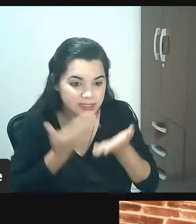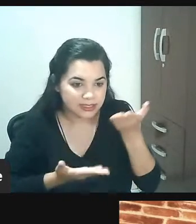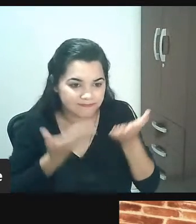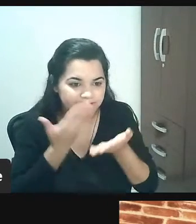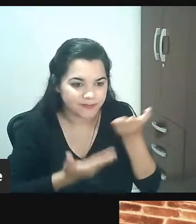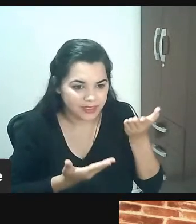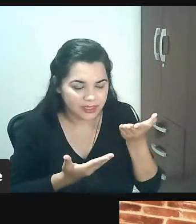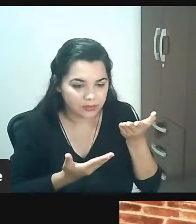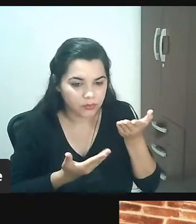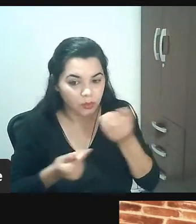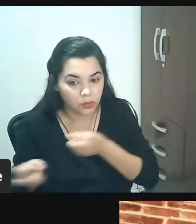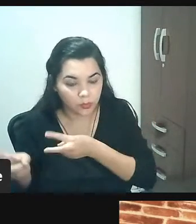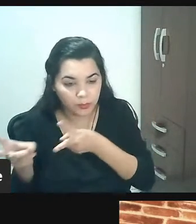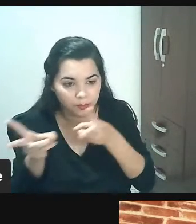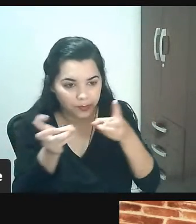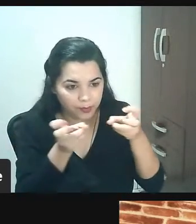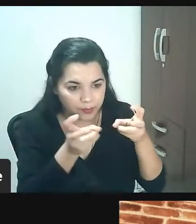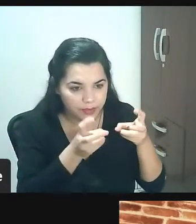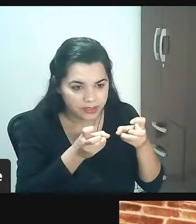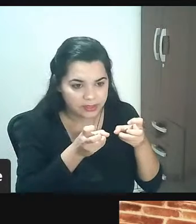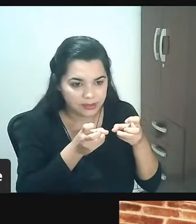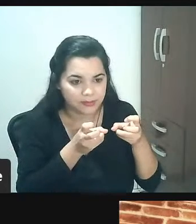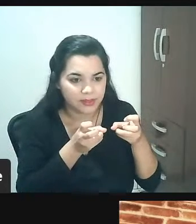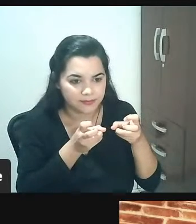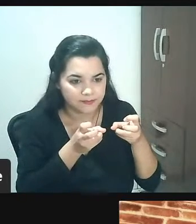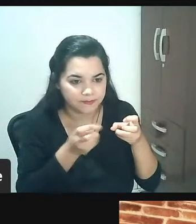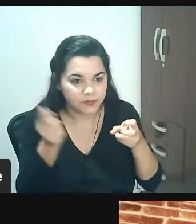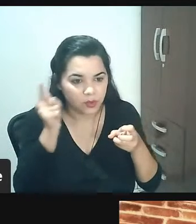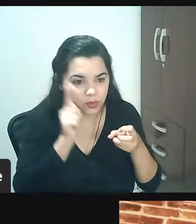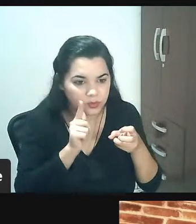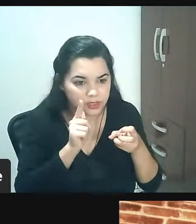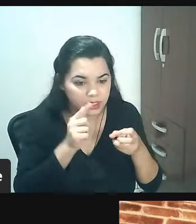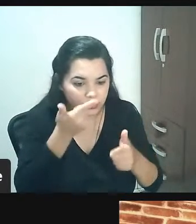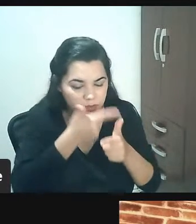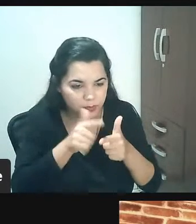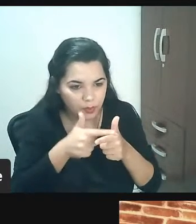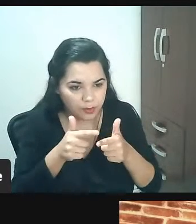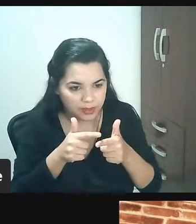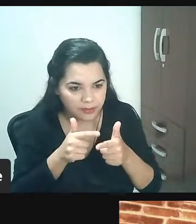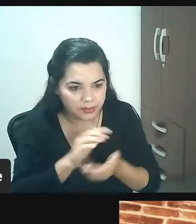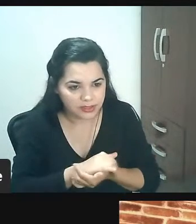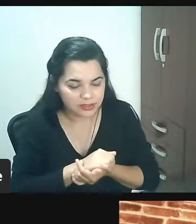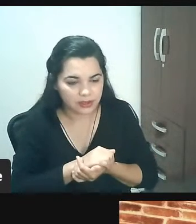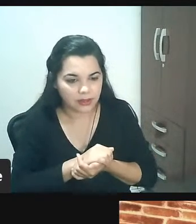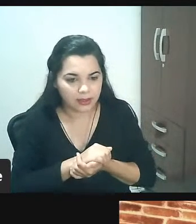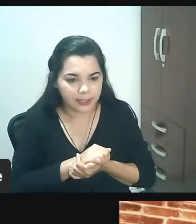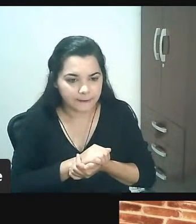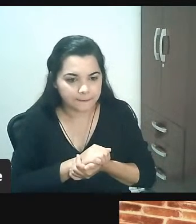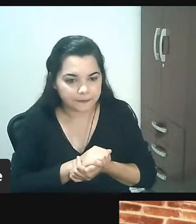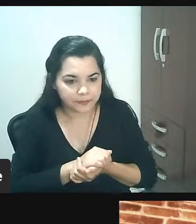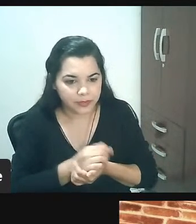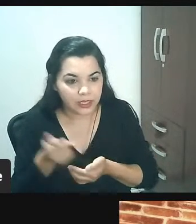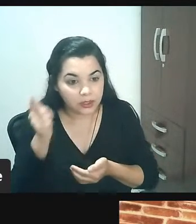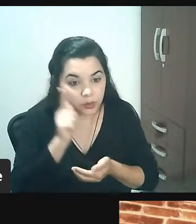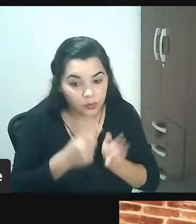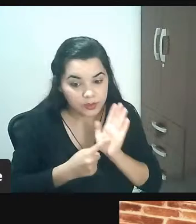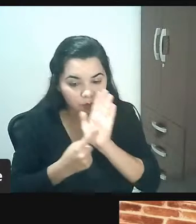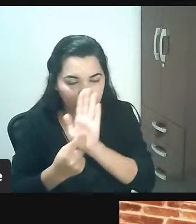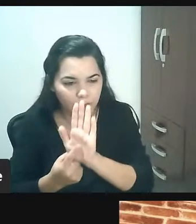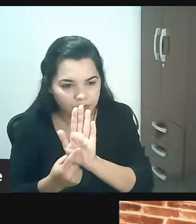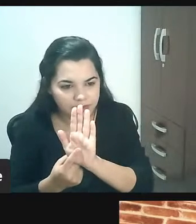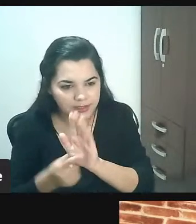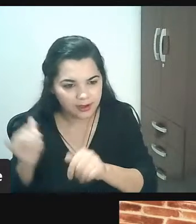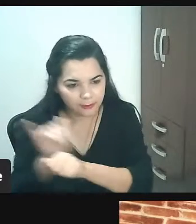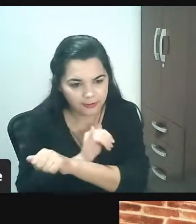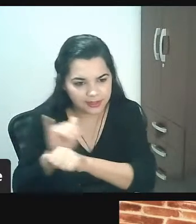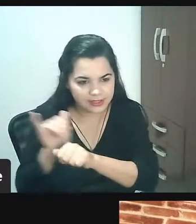eu tangibilizei o intangível quando eu mostrei isso para ele e aí digamos que eu ofereço uma proposta para ele ele fala